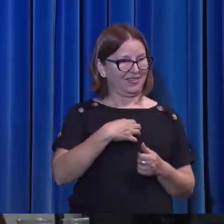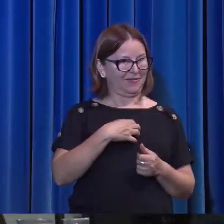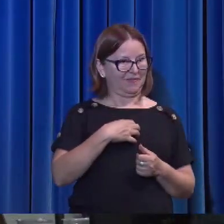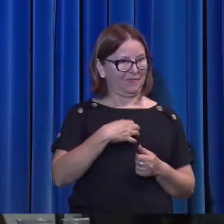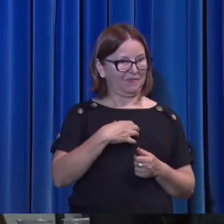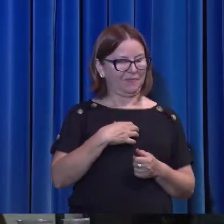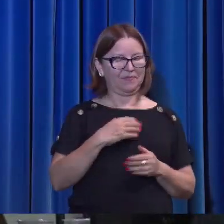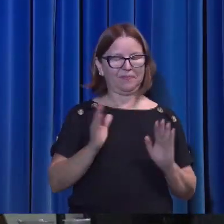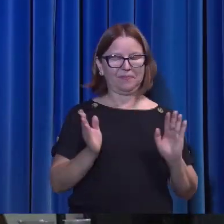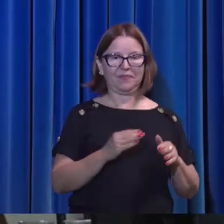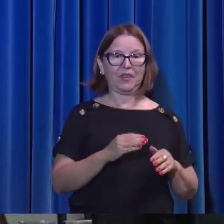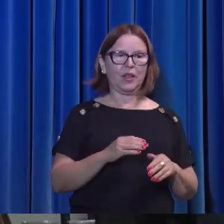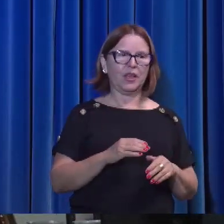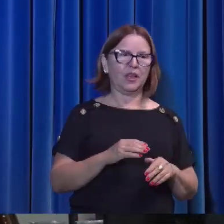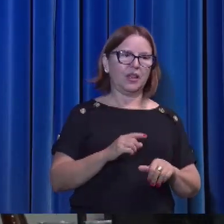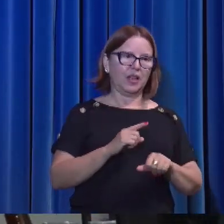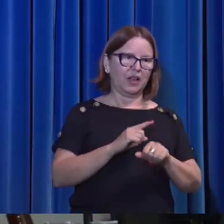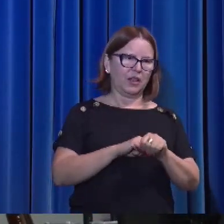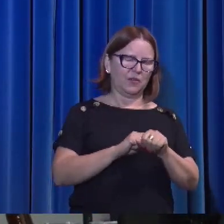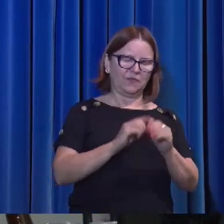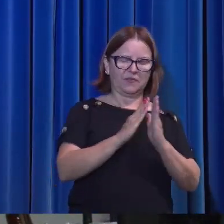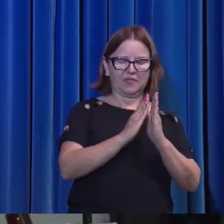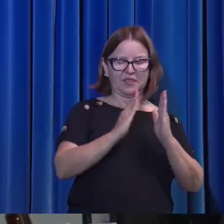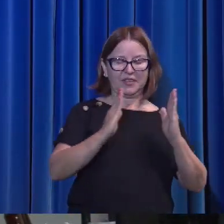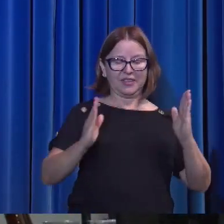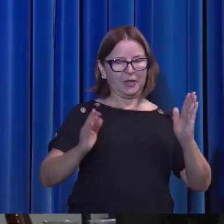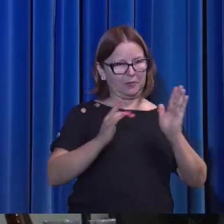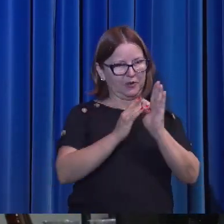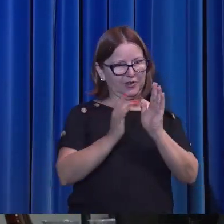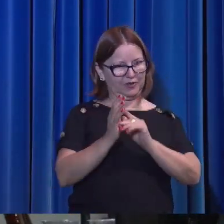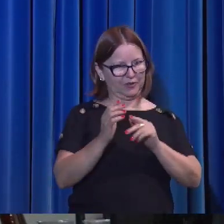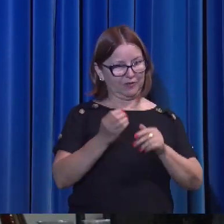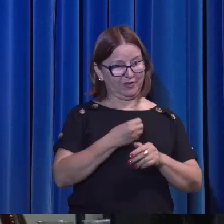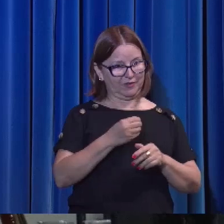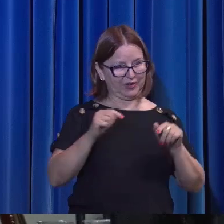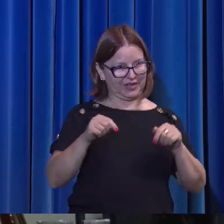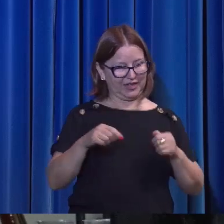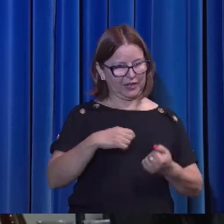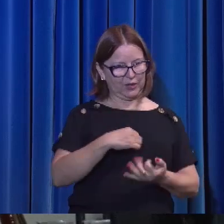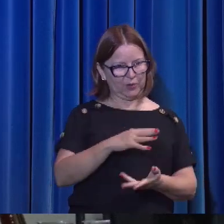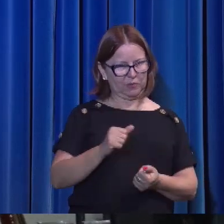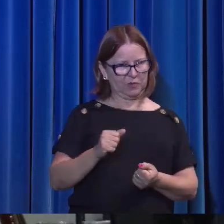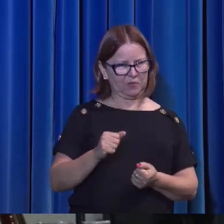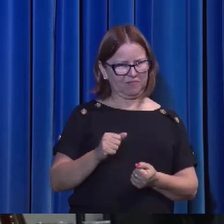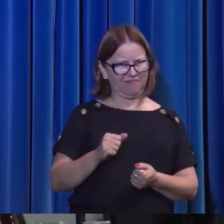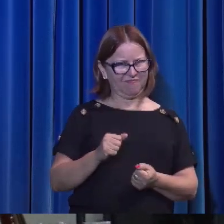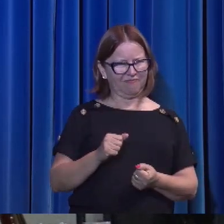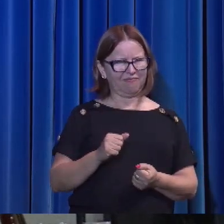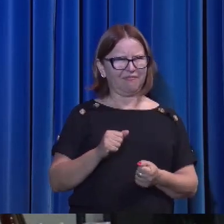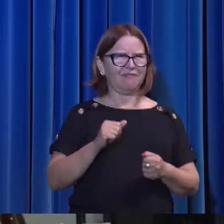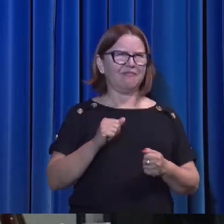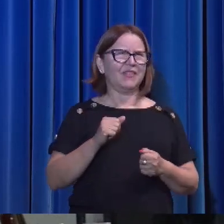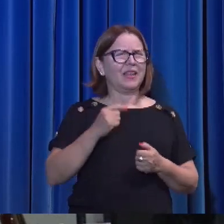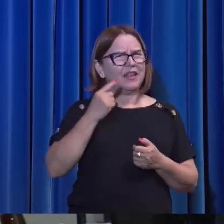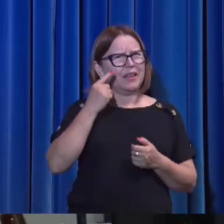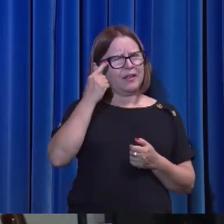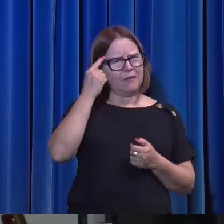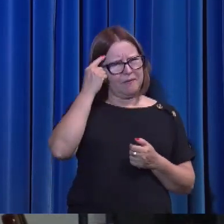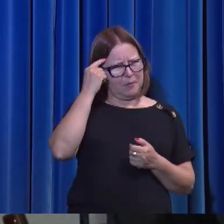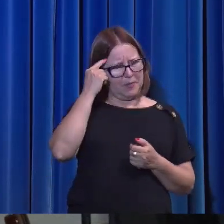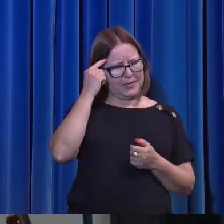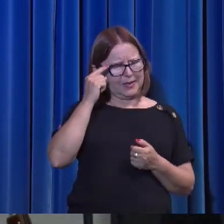estava aqui neste mundo, vamos dizer, tinha 15 mil pessoas acompanhando ele.